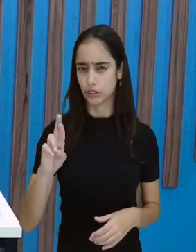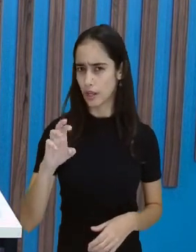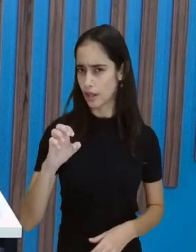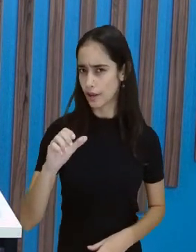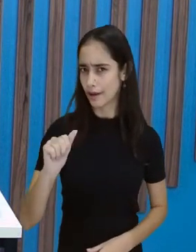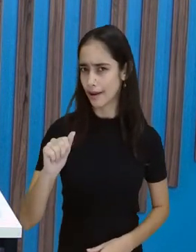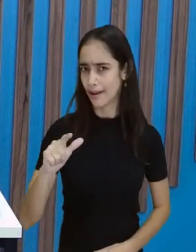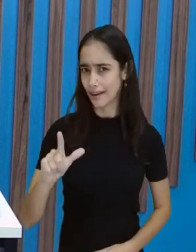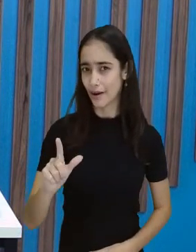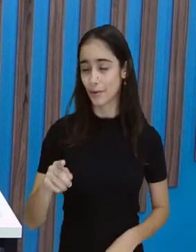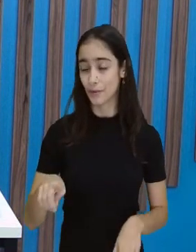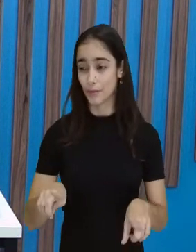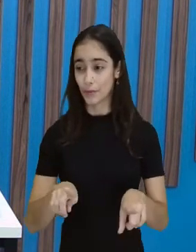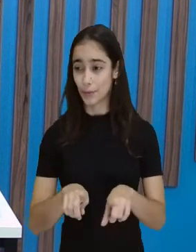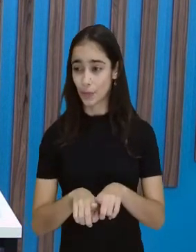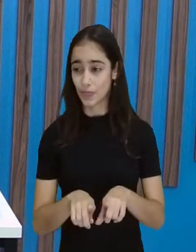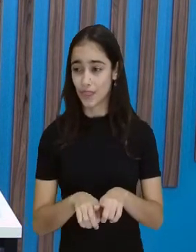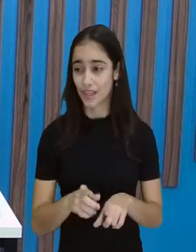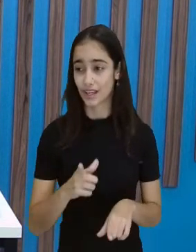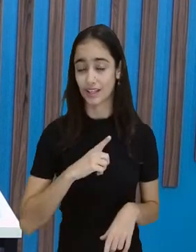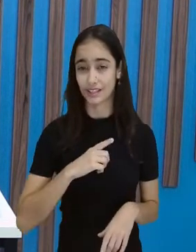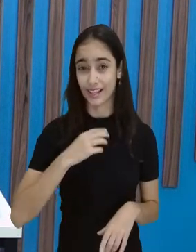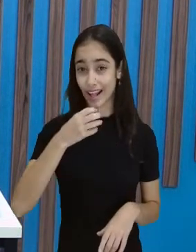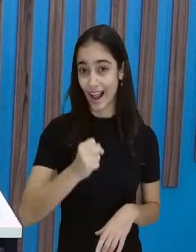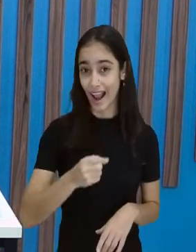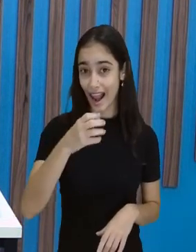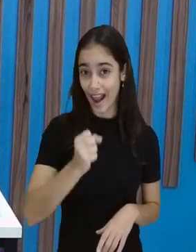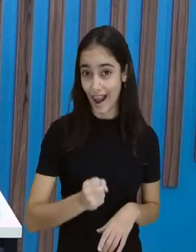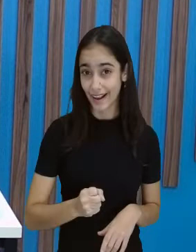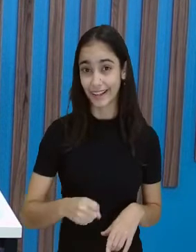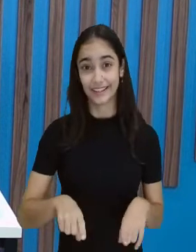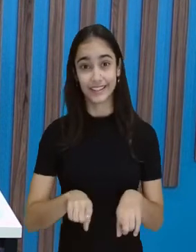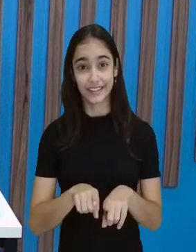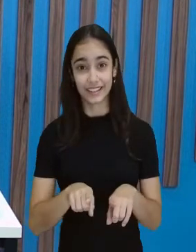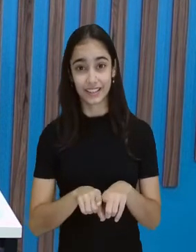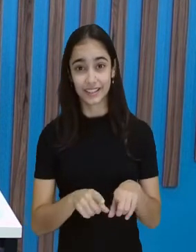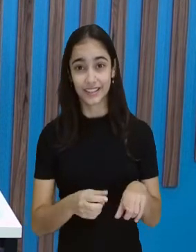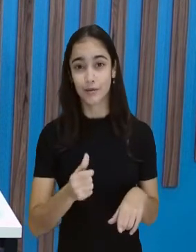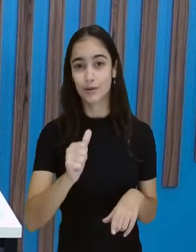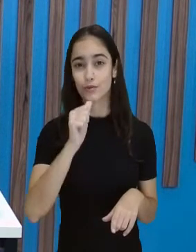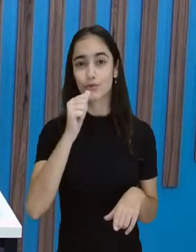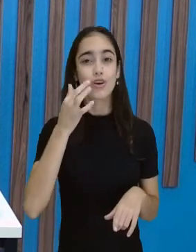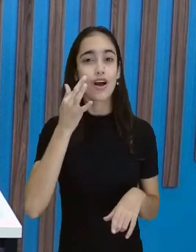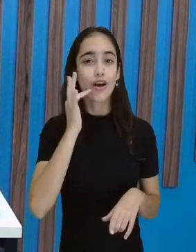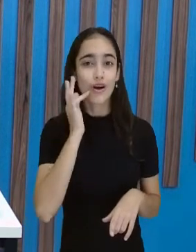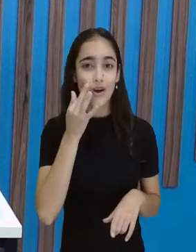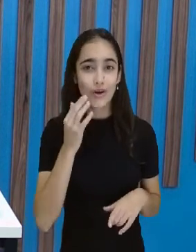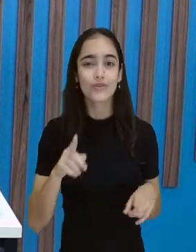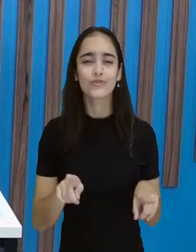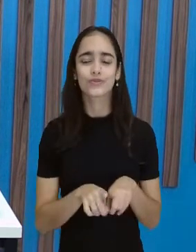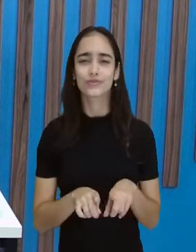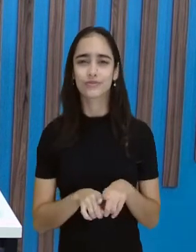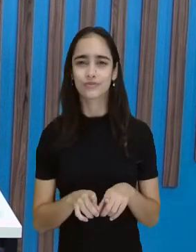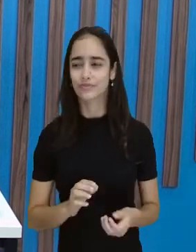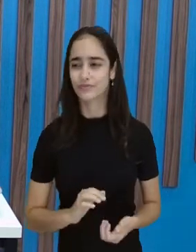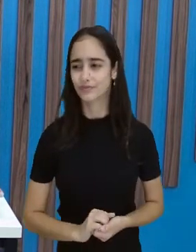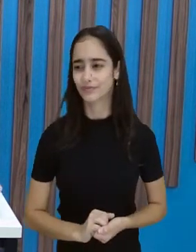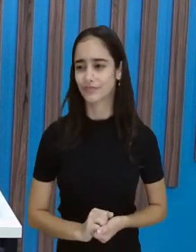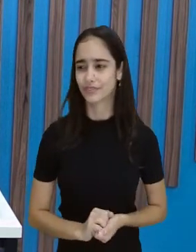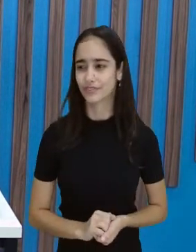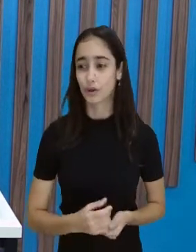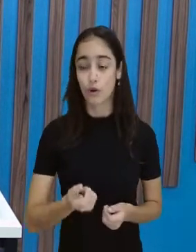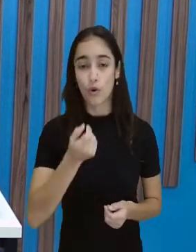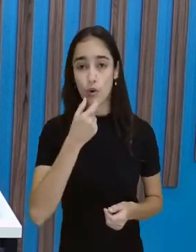produto. Ó, o cookie está custando 1 real, né, o suco está custando 2, os cereais 2 reais